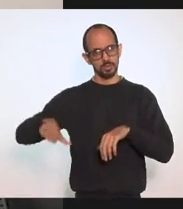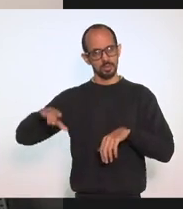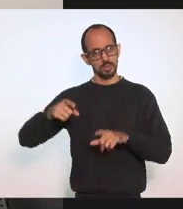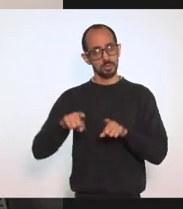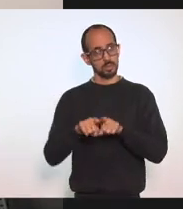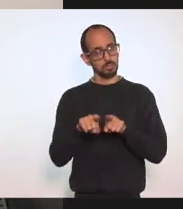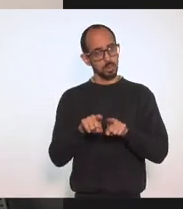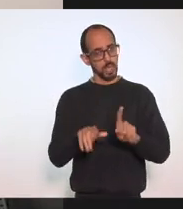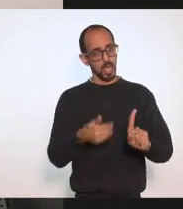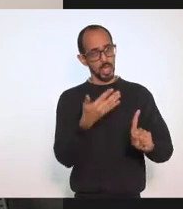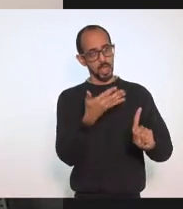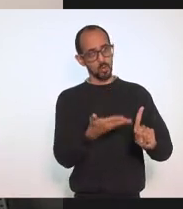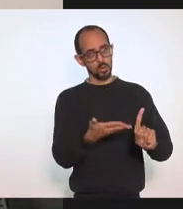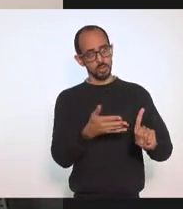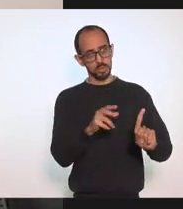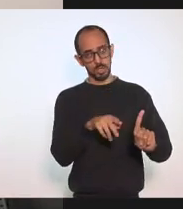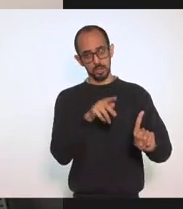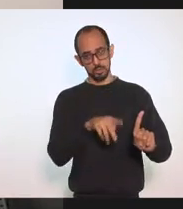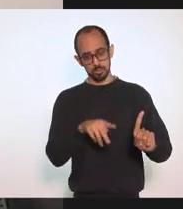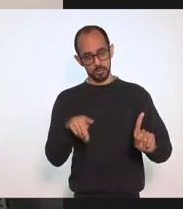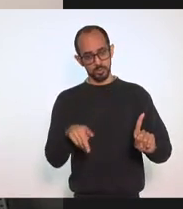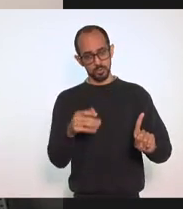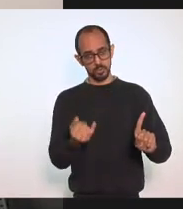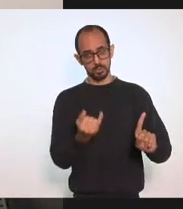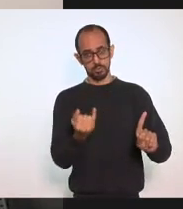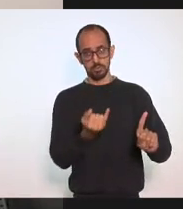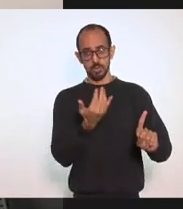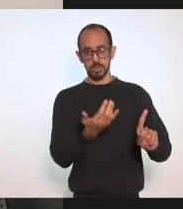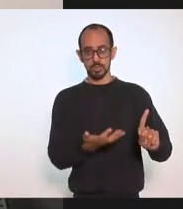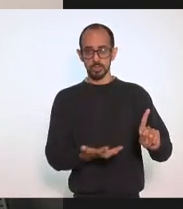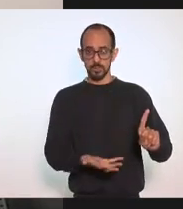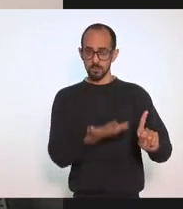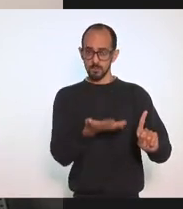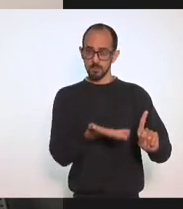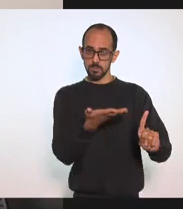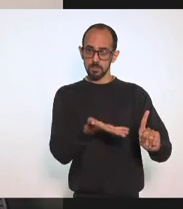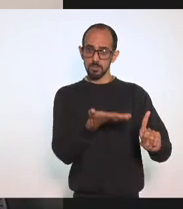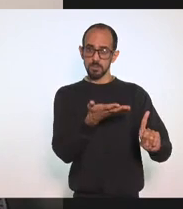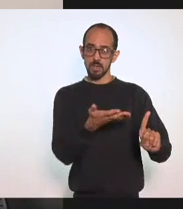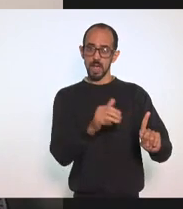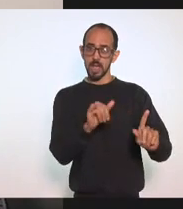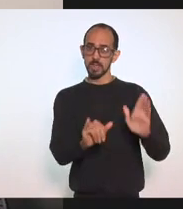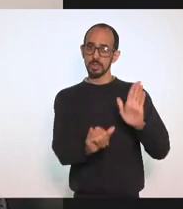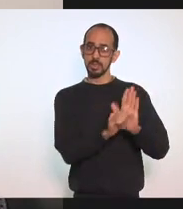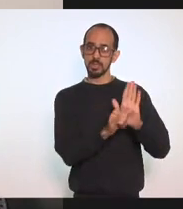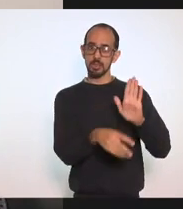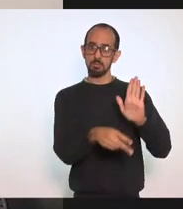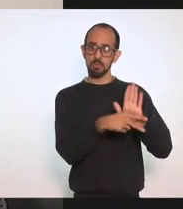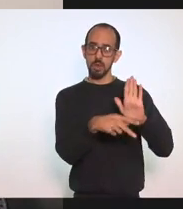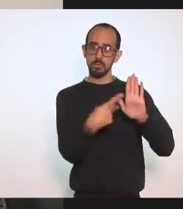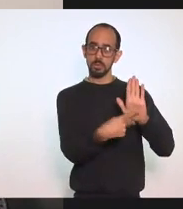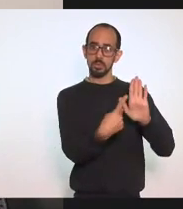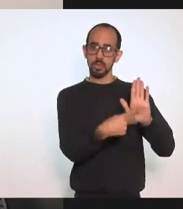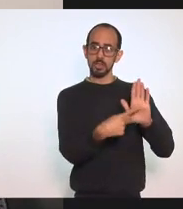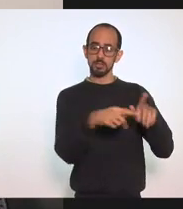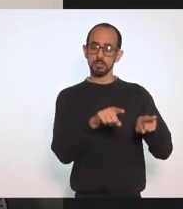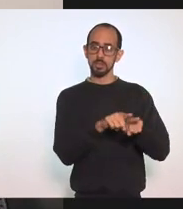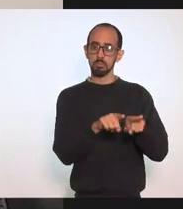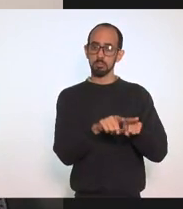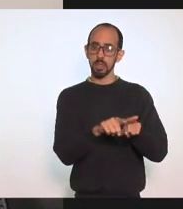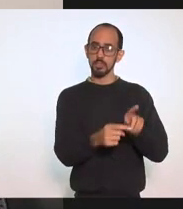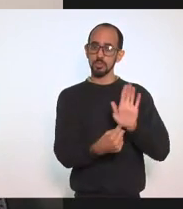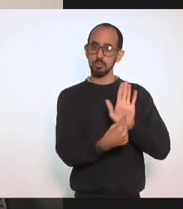professores Dessa área Fortalecendo A sua identidade Além de evidenciar As boas